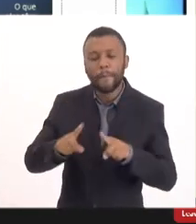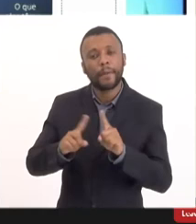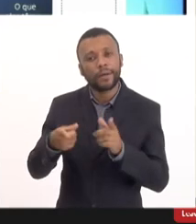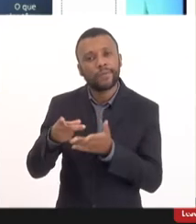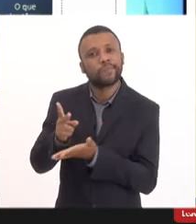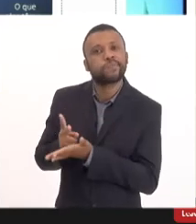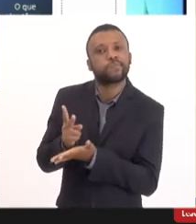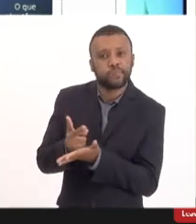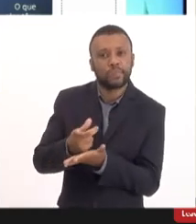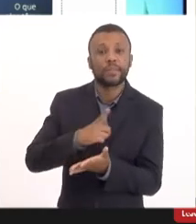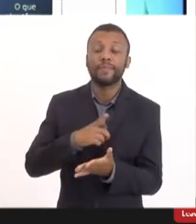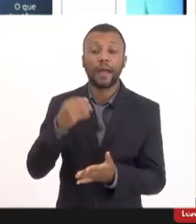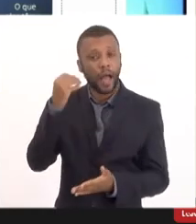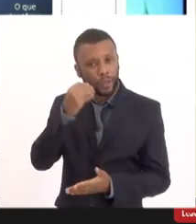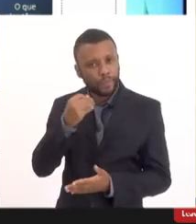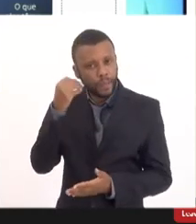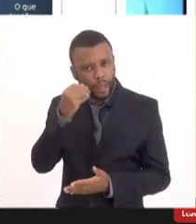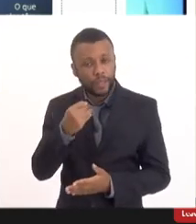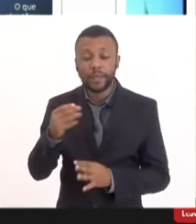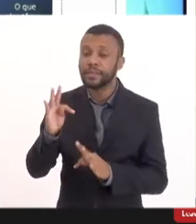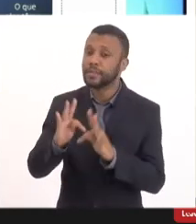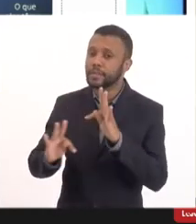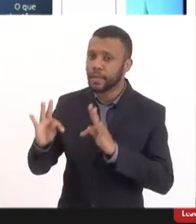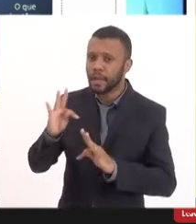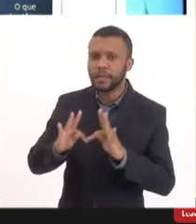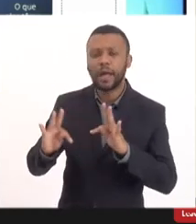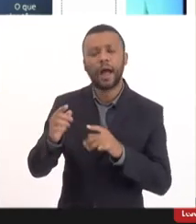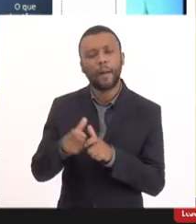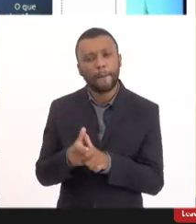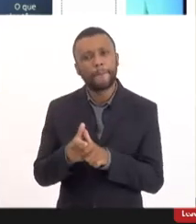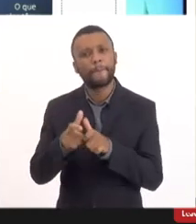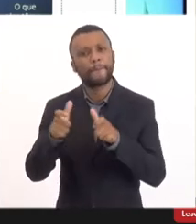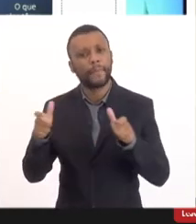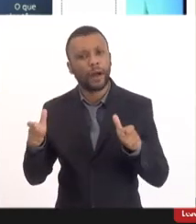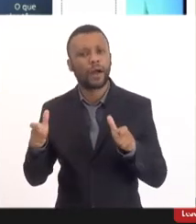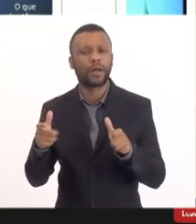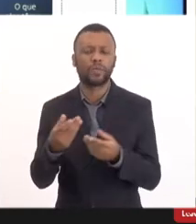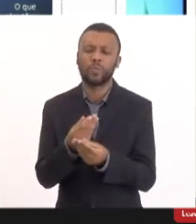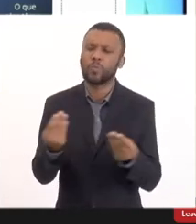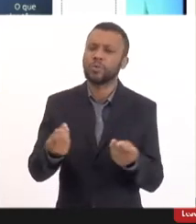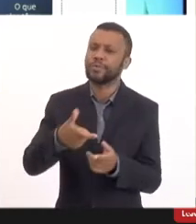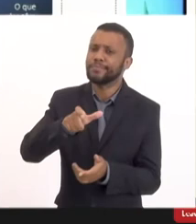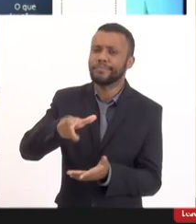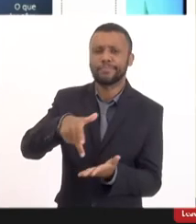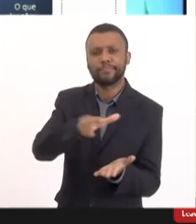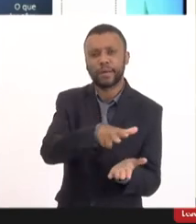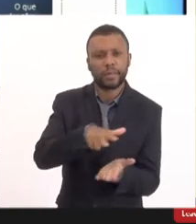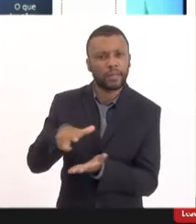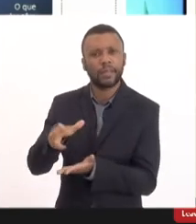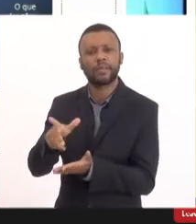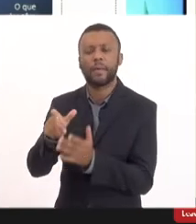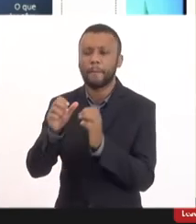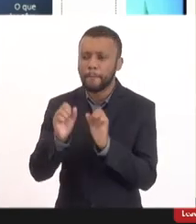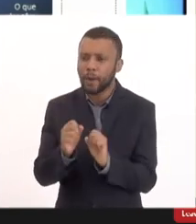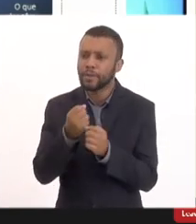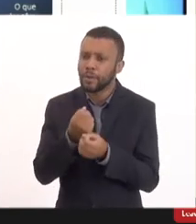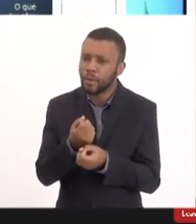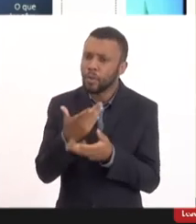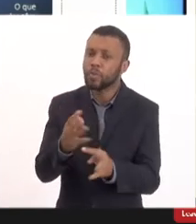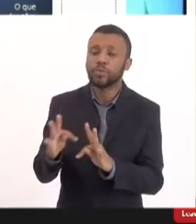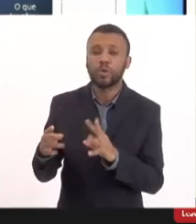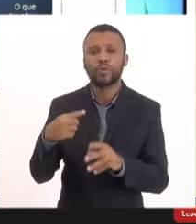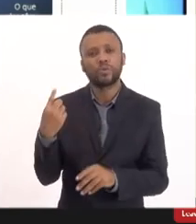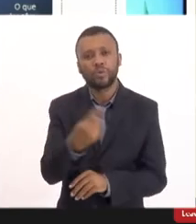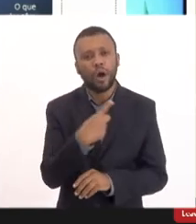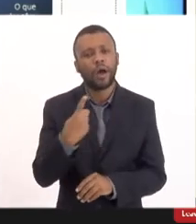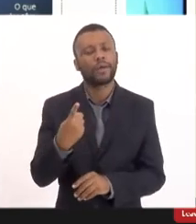teve a experiência de tratar uma gama de pacientes e pode falar homem góvis pode falar todos nós dos médicos pela